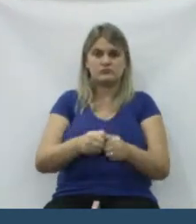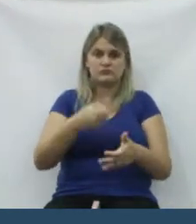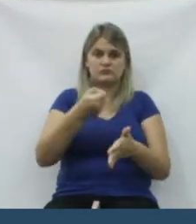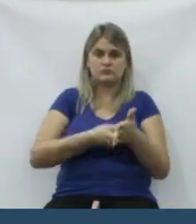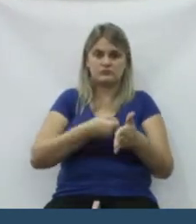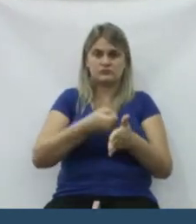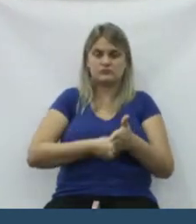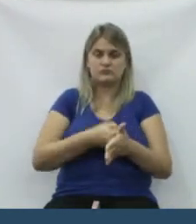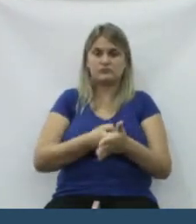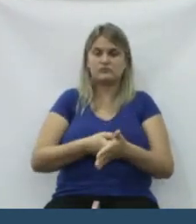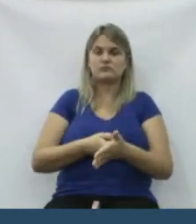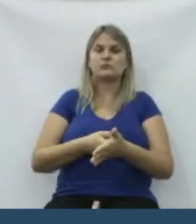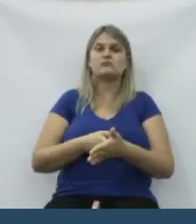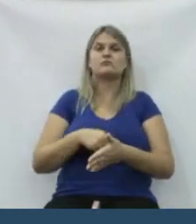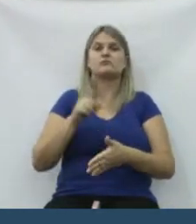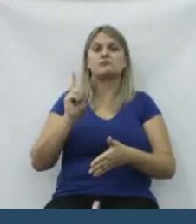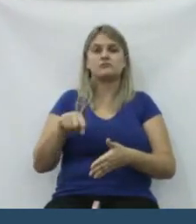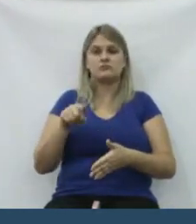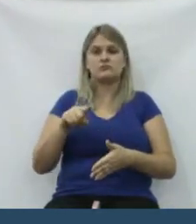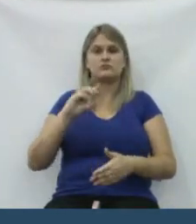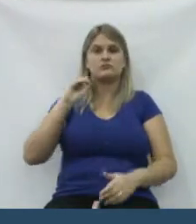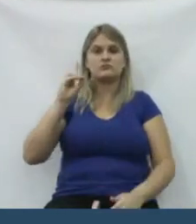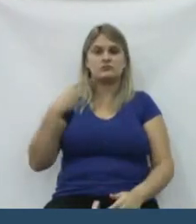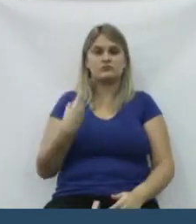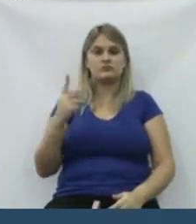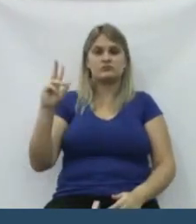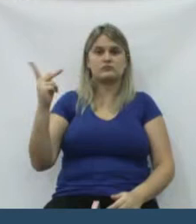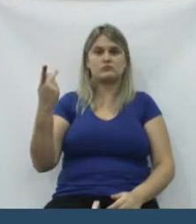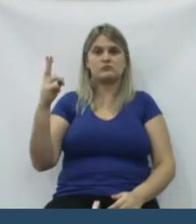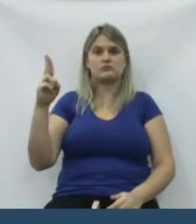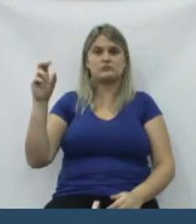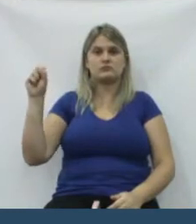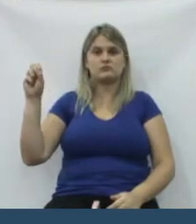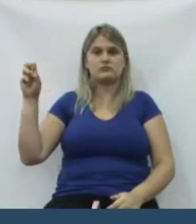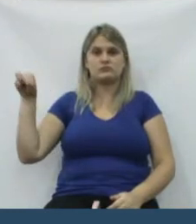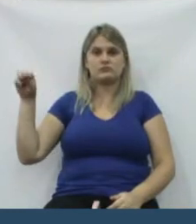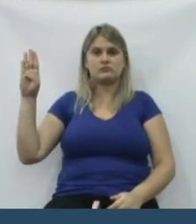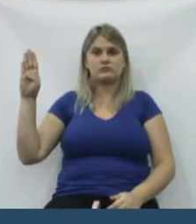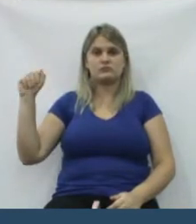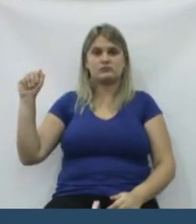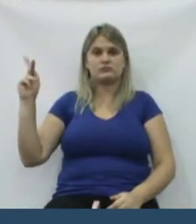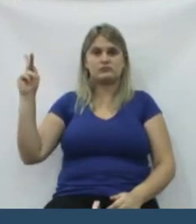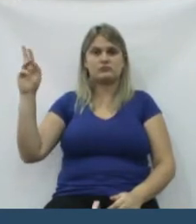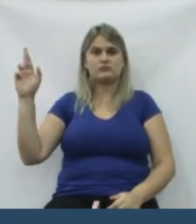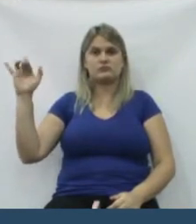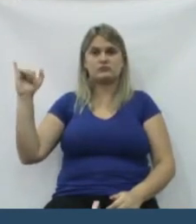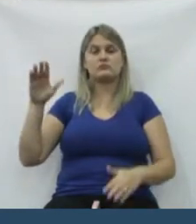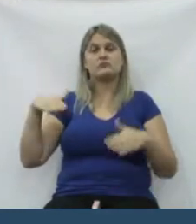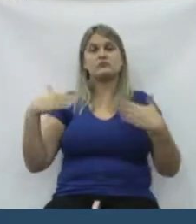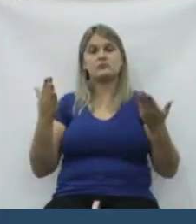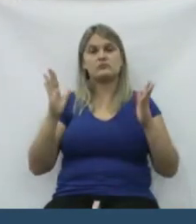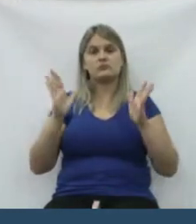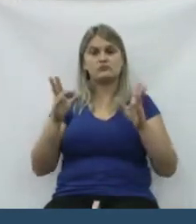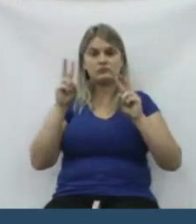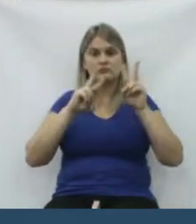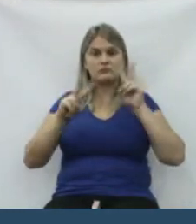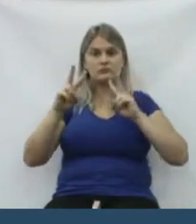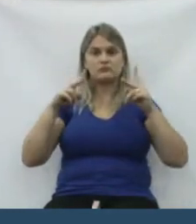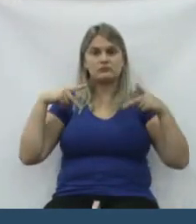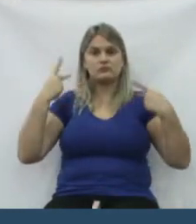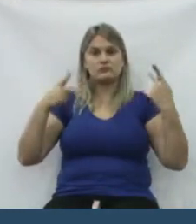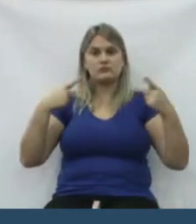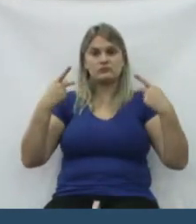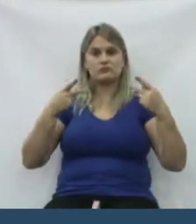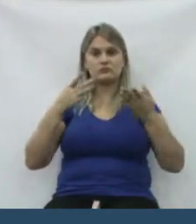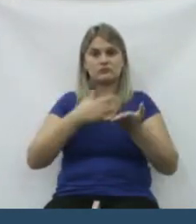nós, e brigou lá, lutou e saiu o dinheiro, foi o deputado do Sindac. Então, a gente já está vendo aí